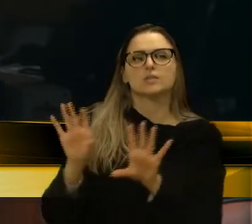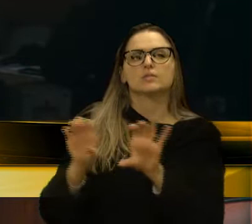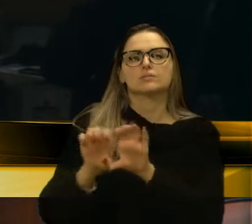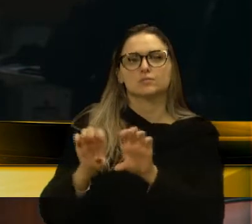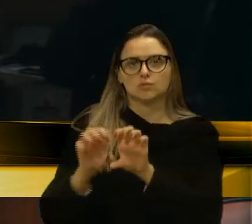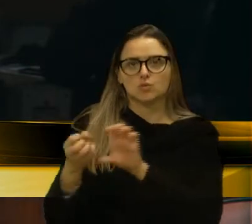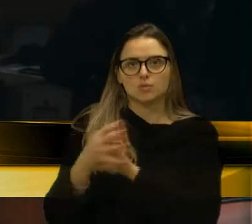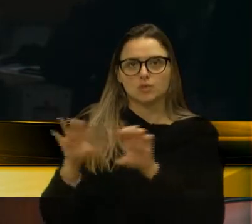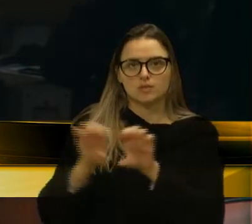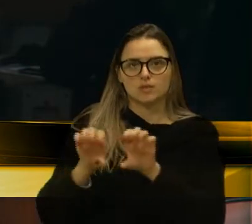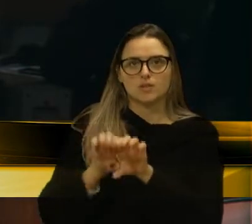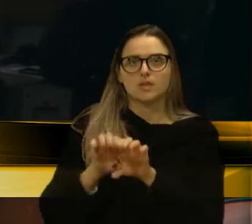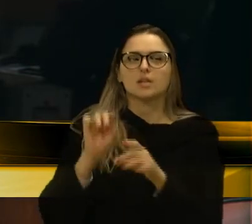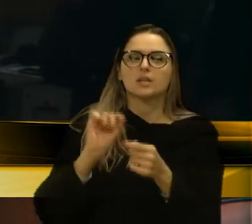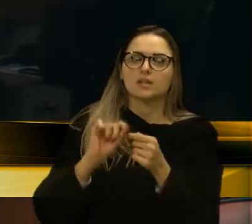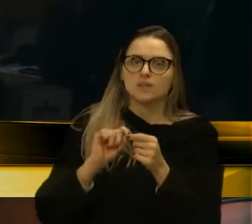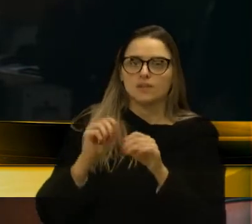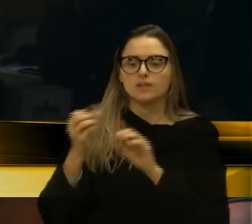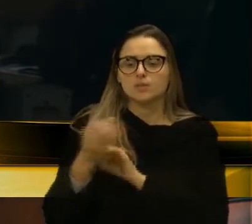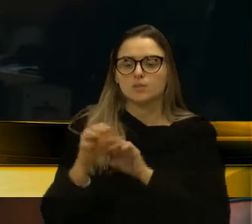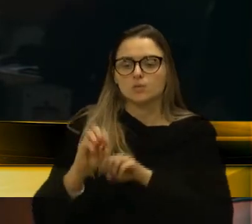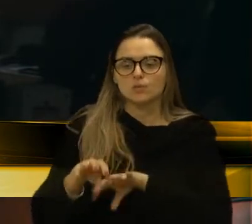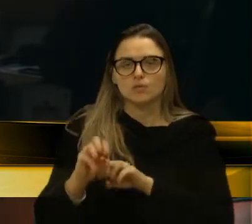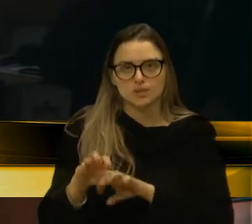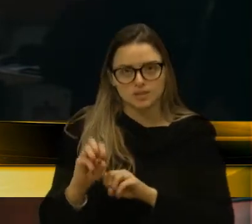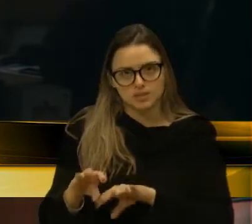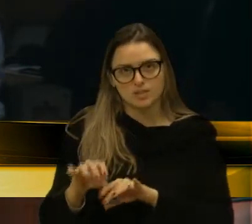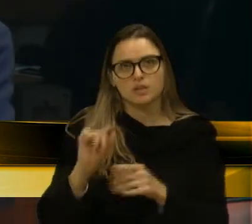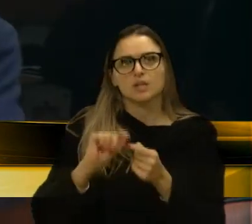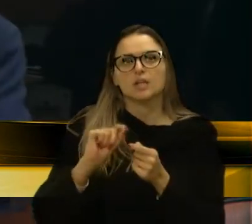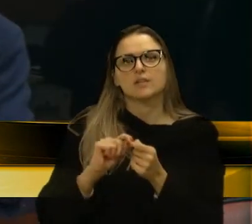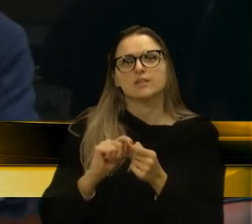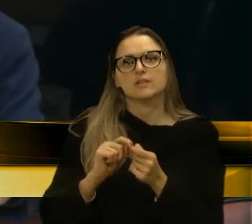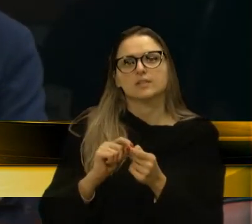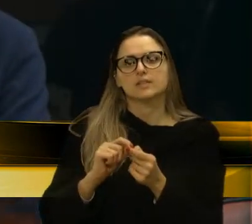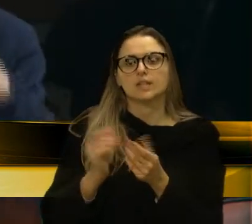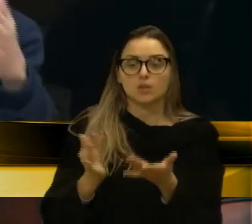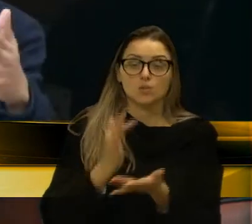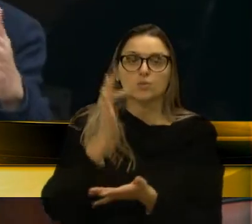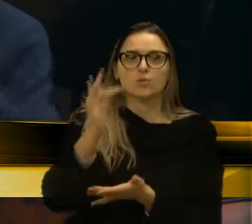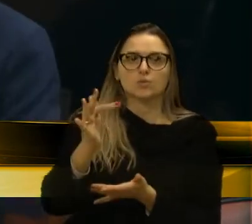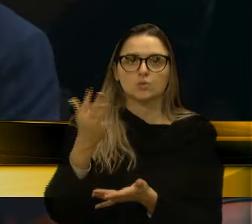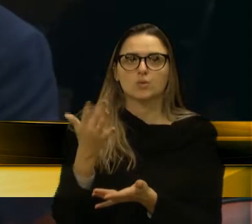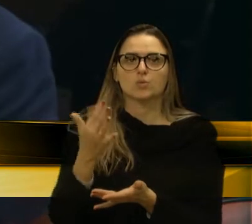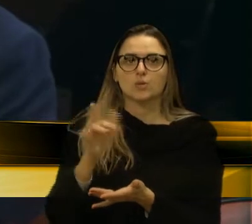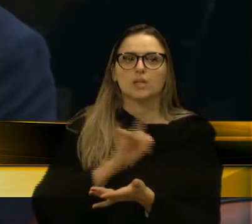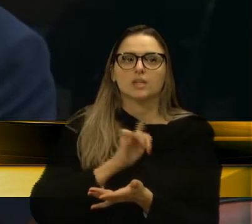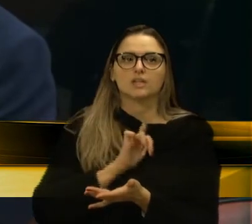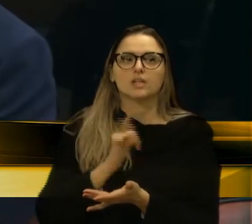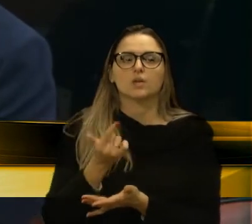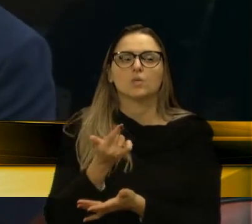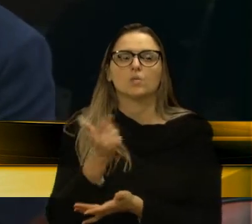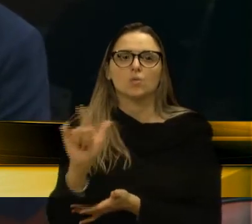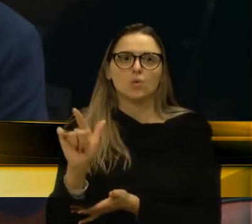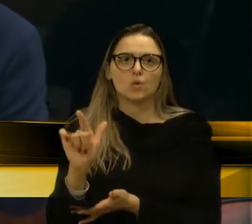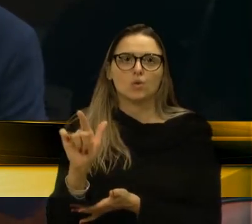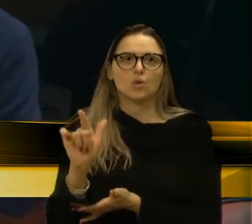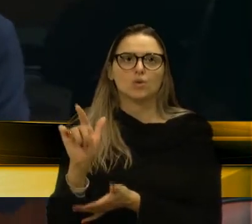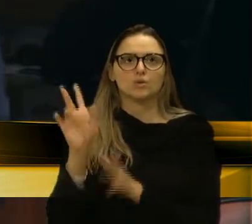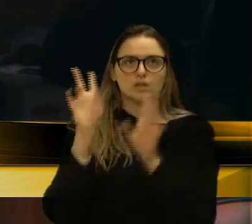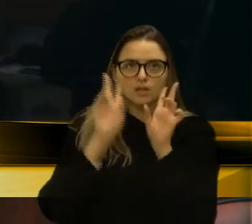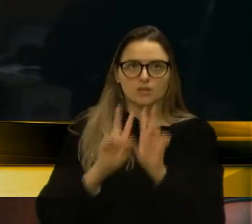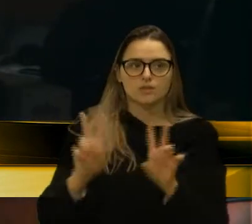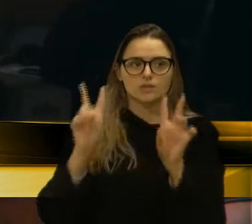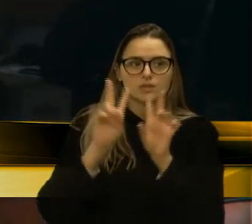que vai estruturar o ensino e vai fazer com que as próximas gerações tenham um outro tipo de capacidade de